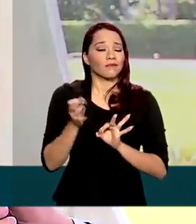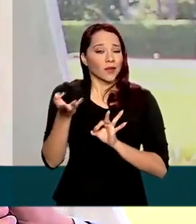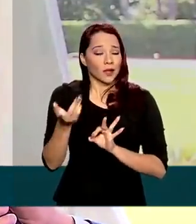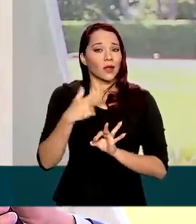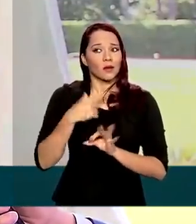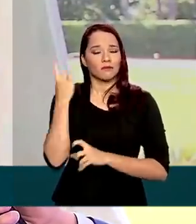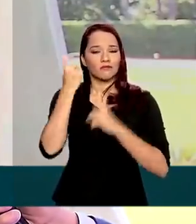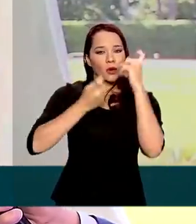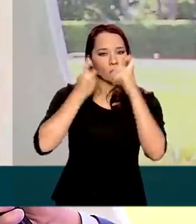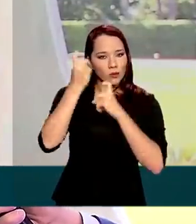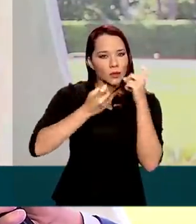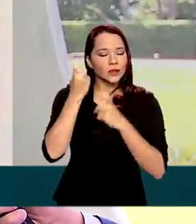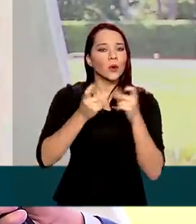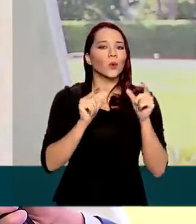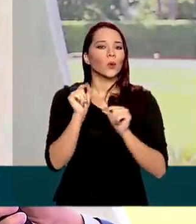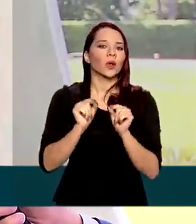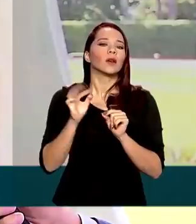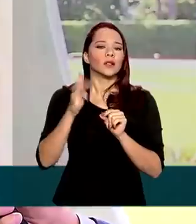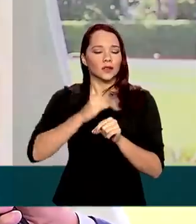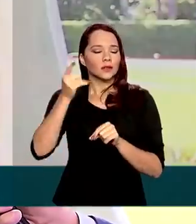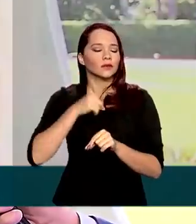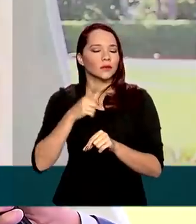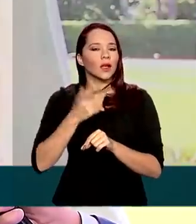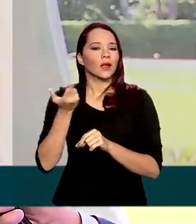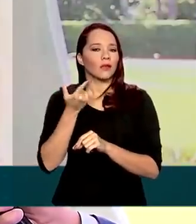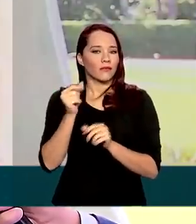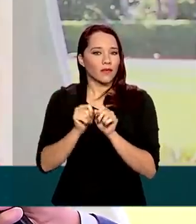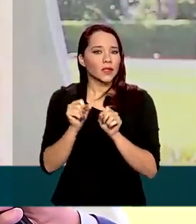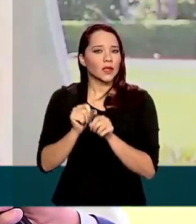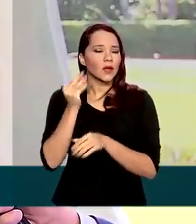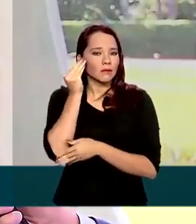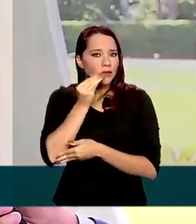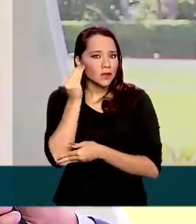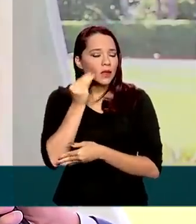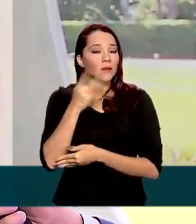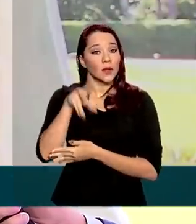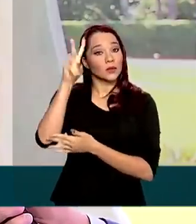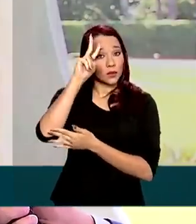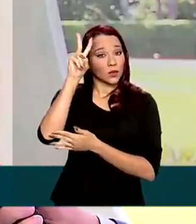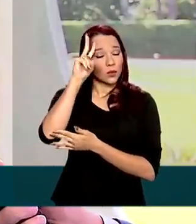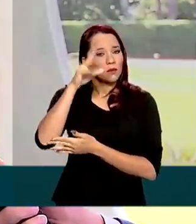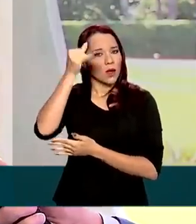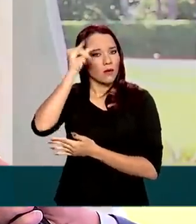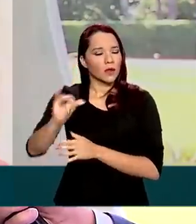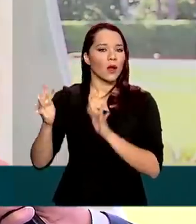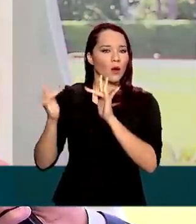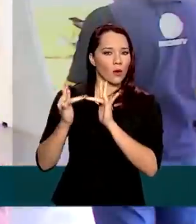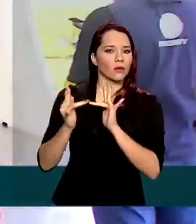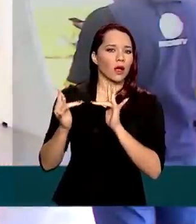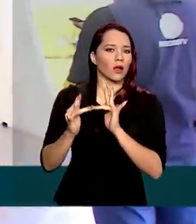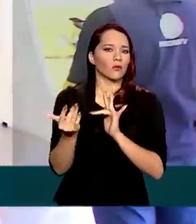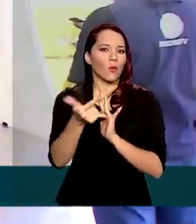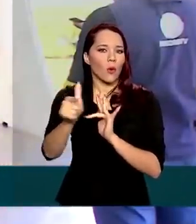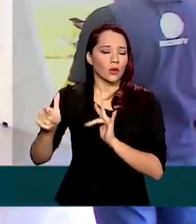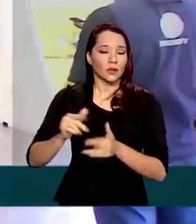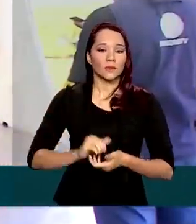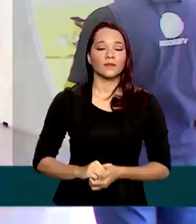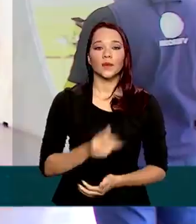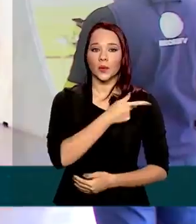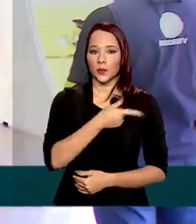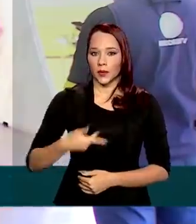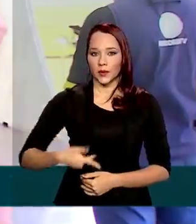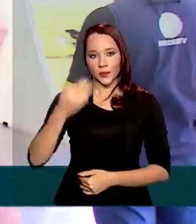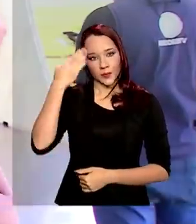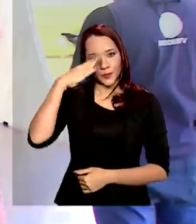foi a minha preocupação de buscar fazer o exame na própria segunda-feira, para evitar o contágio de terceiros. O presidente Jair